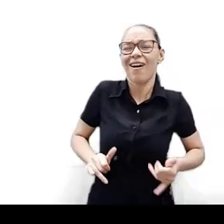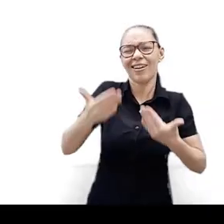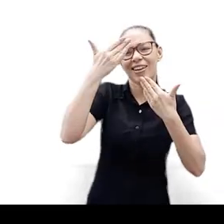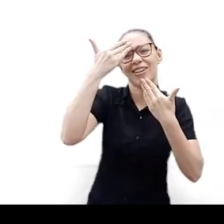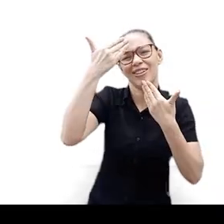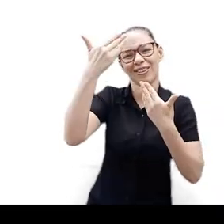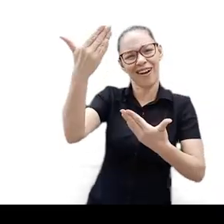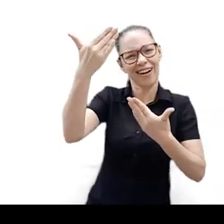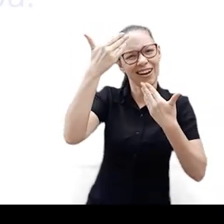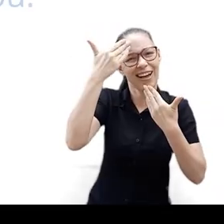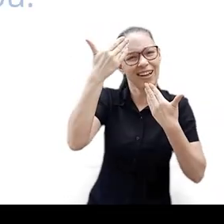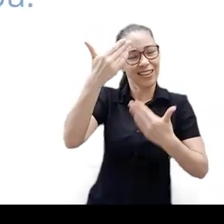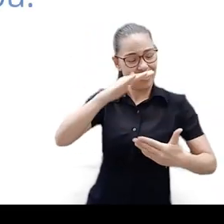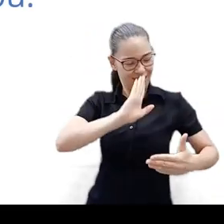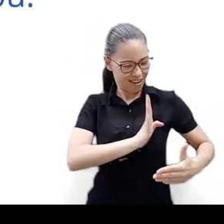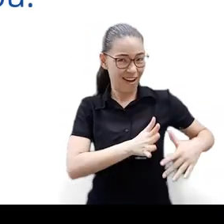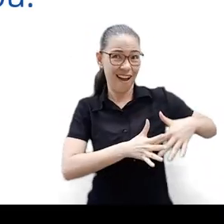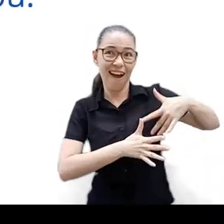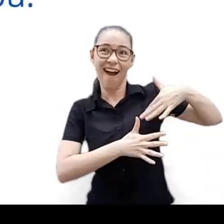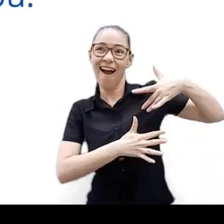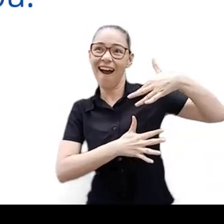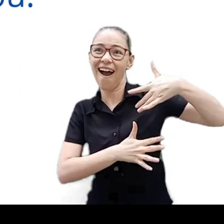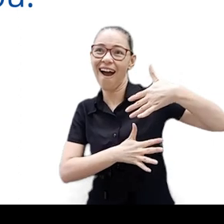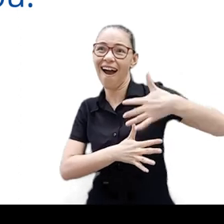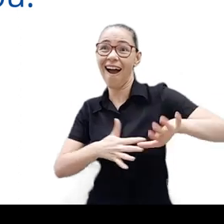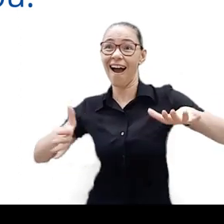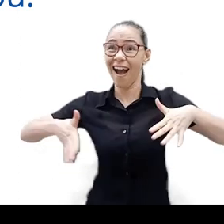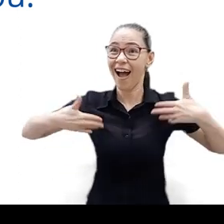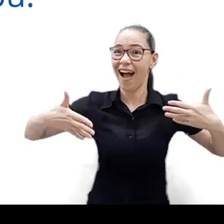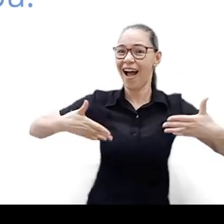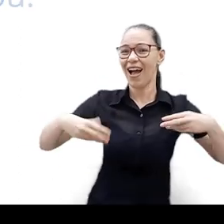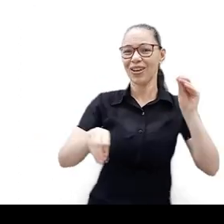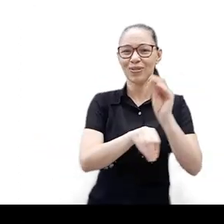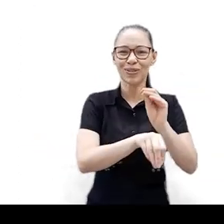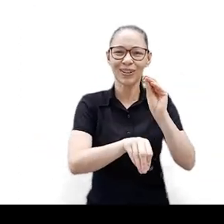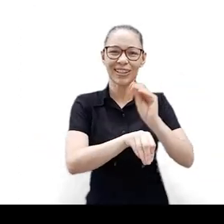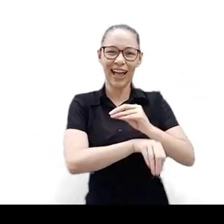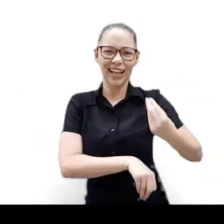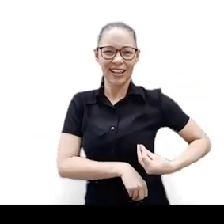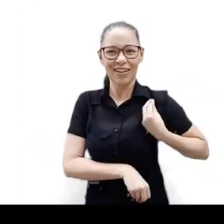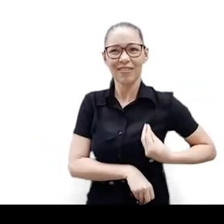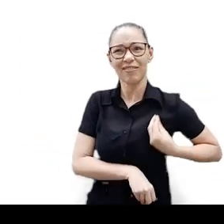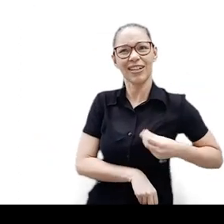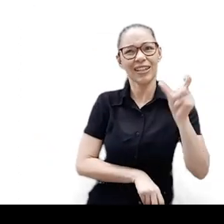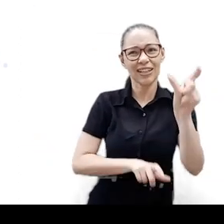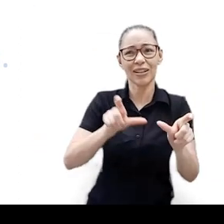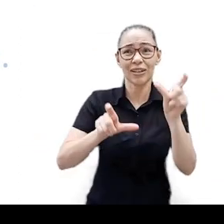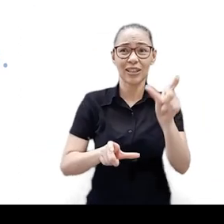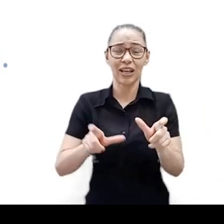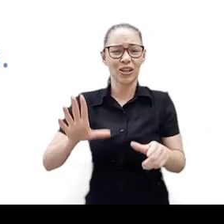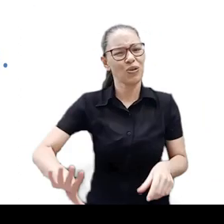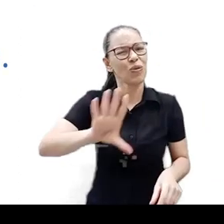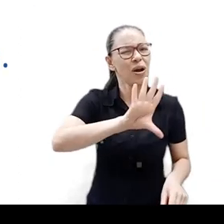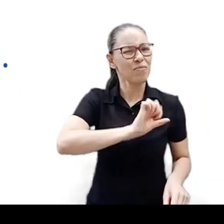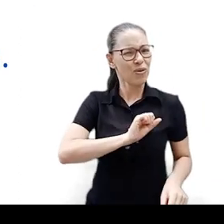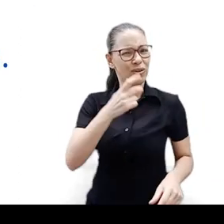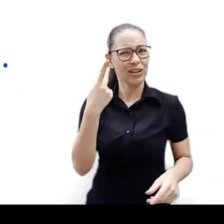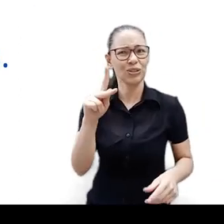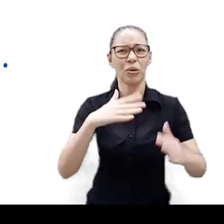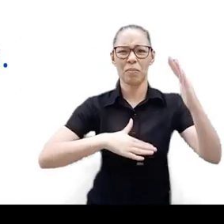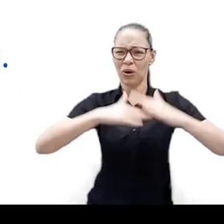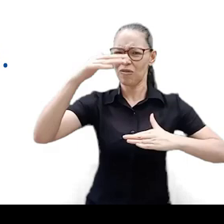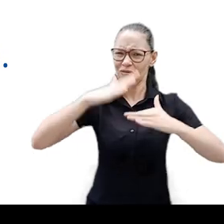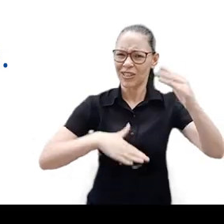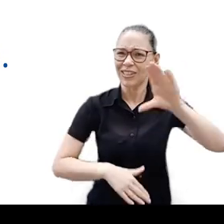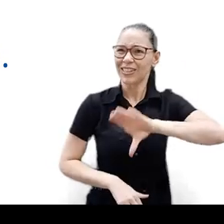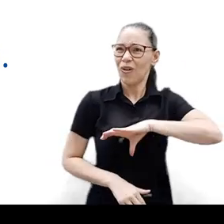E é de coração que aqui agradecemos por sua contribuição Pra vida e para a humanidade Por fazer do